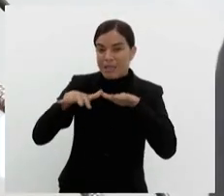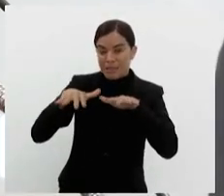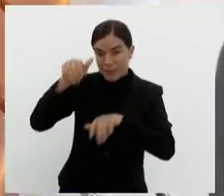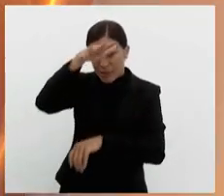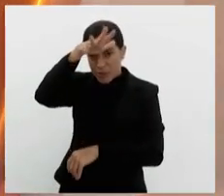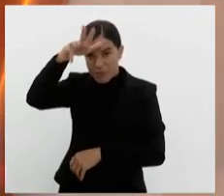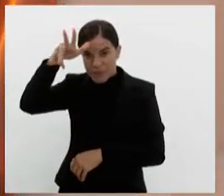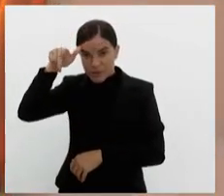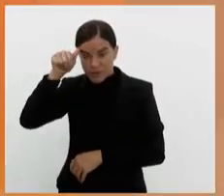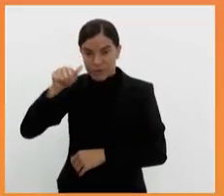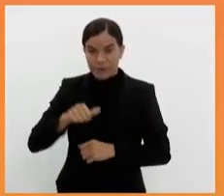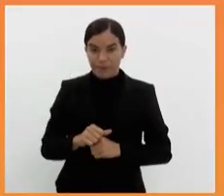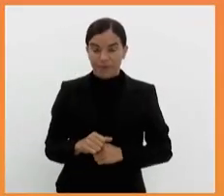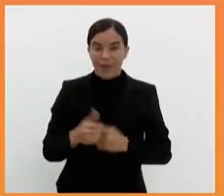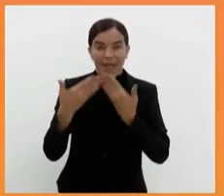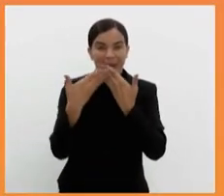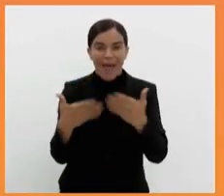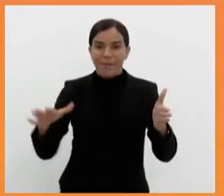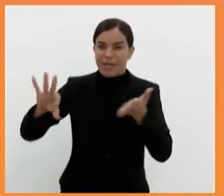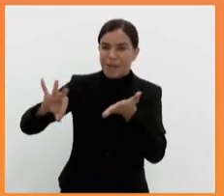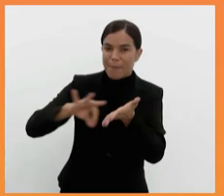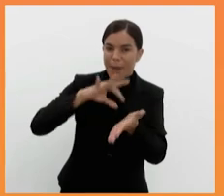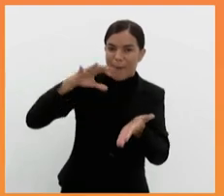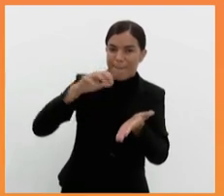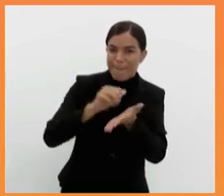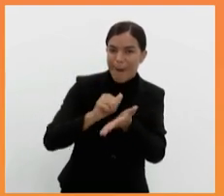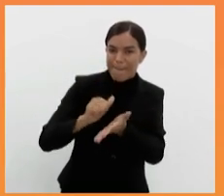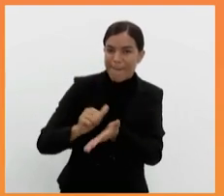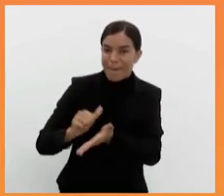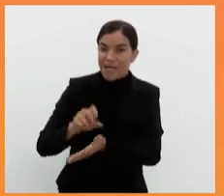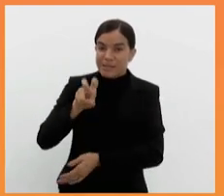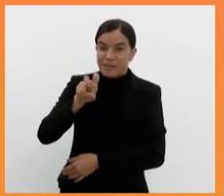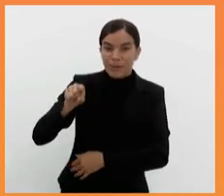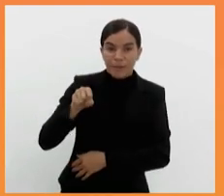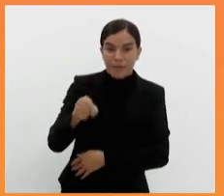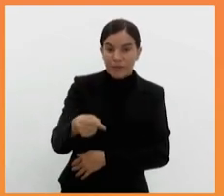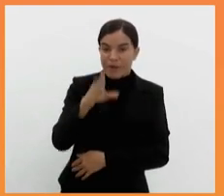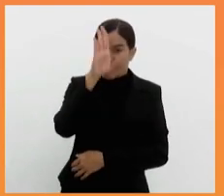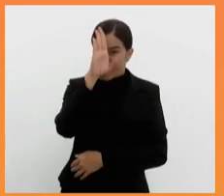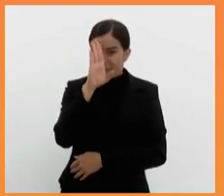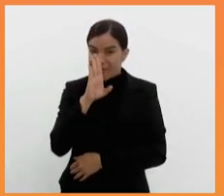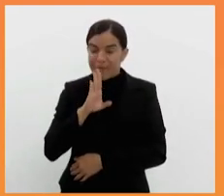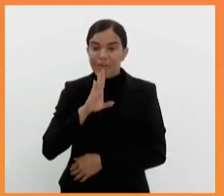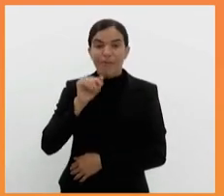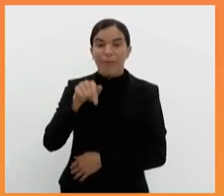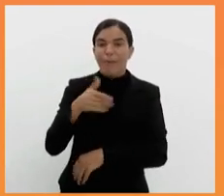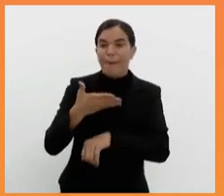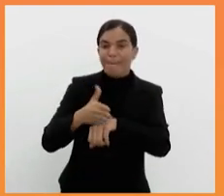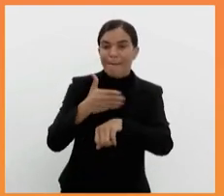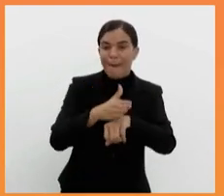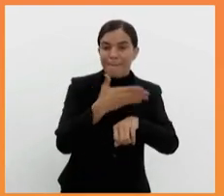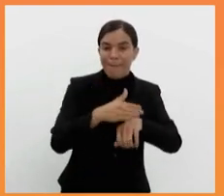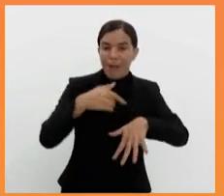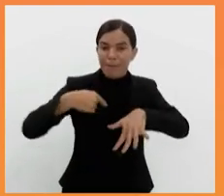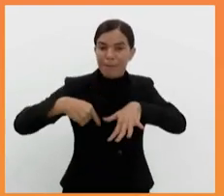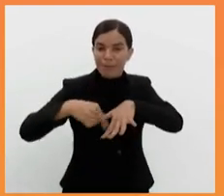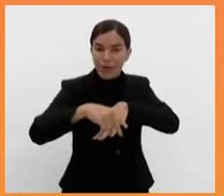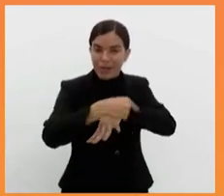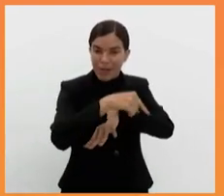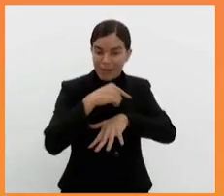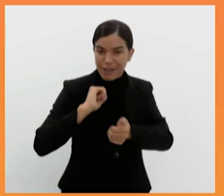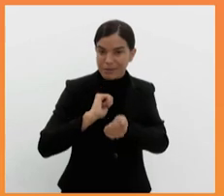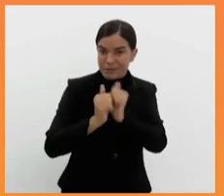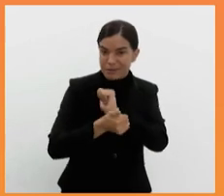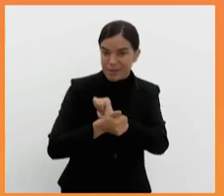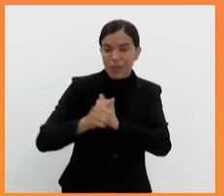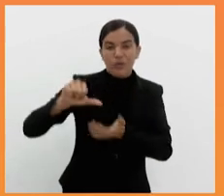Amazonas. Abertas as inscrições para 5 mil vagas gratuitas para a prática de 30 modalidades esportivas